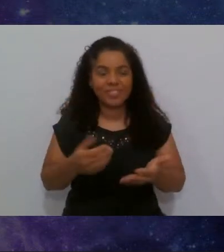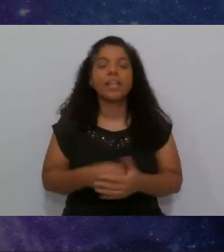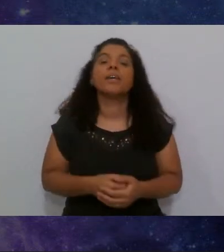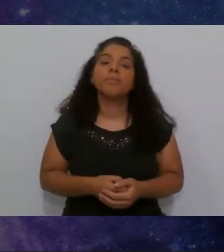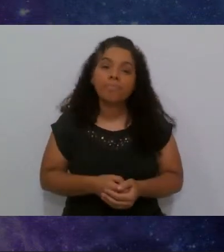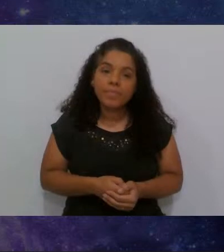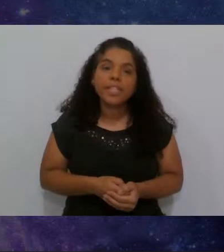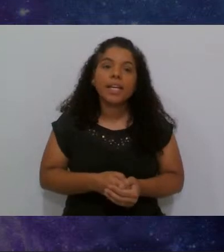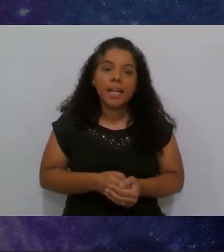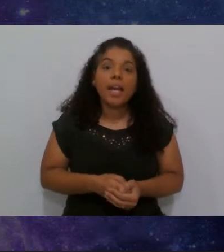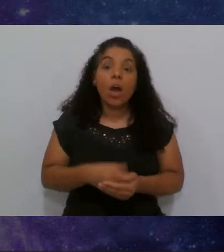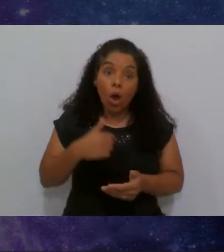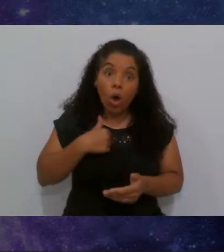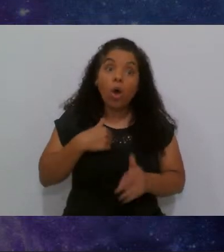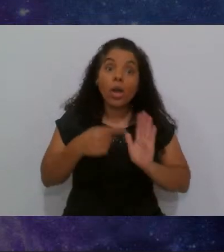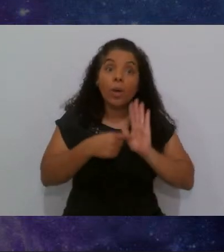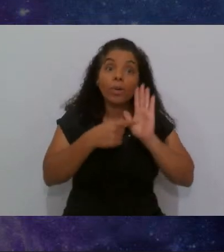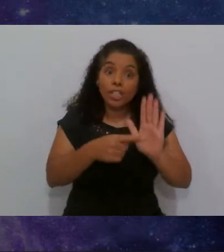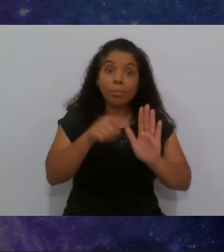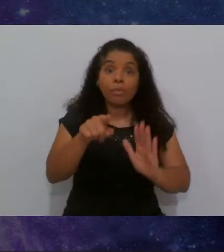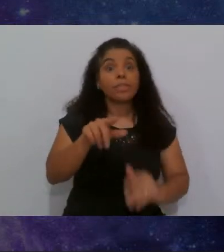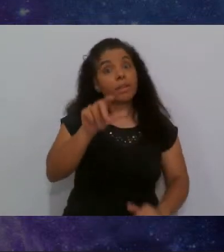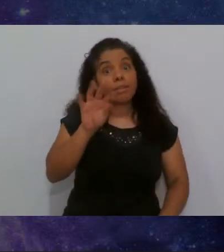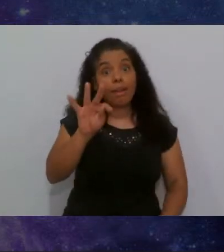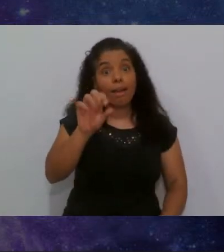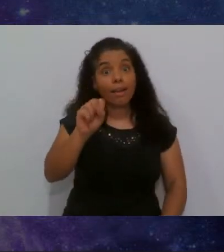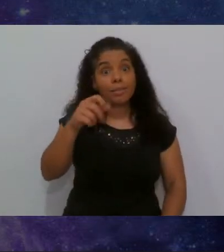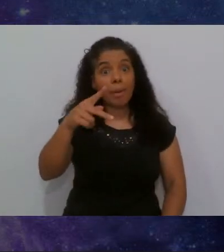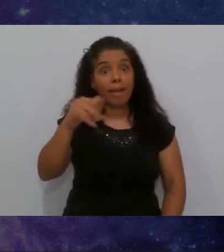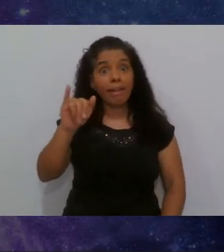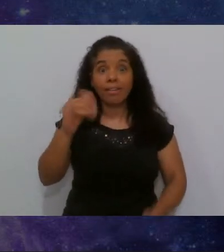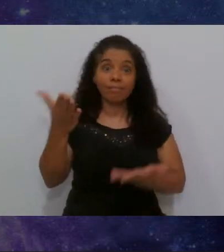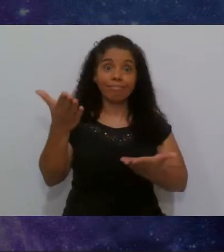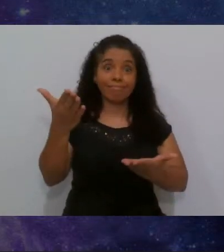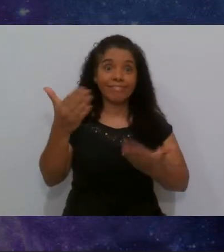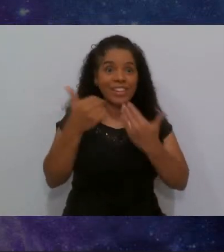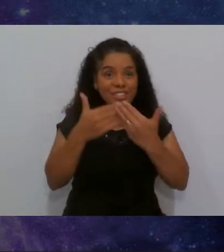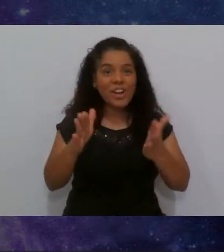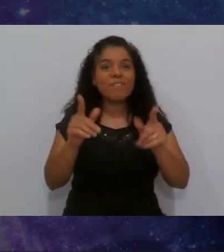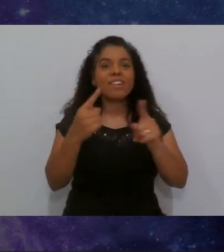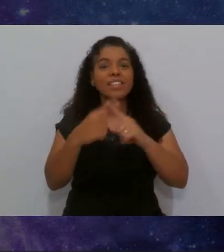Eu indico para vocês o TSPI, gente, comecem, porque ele é muito